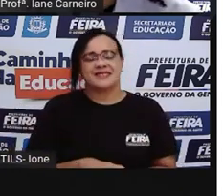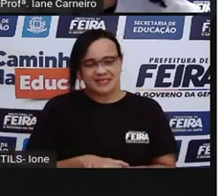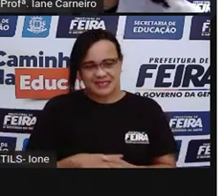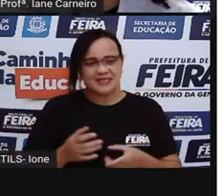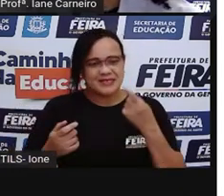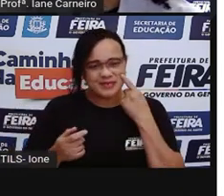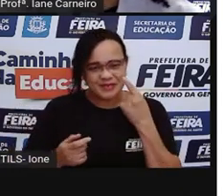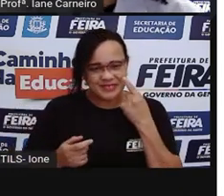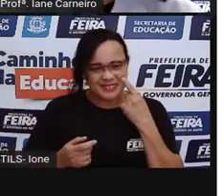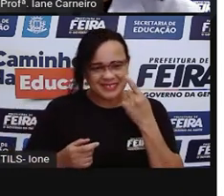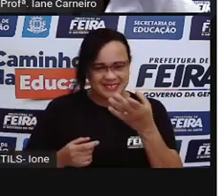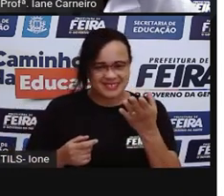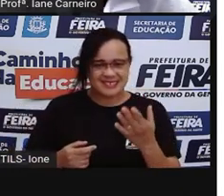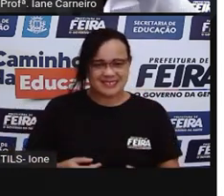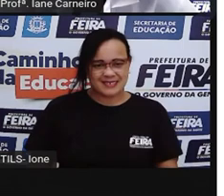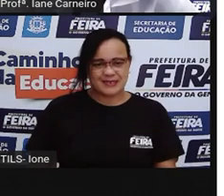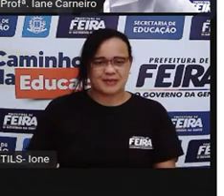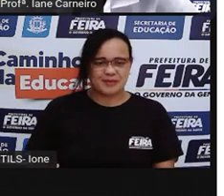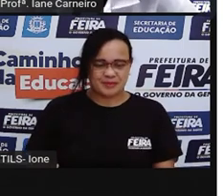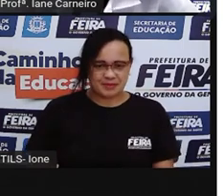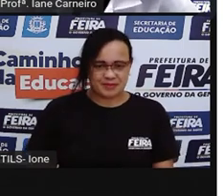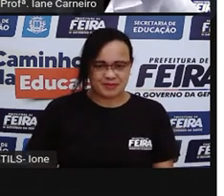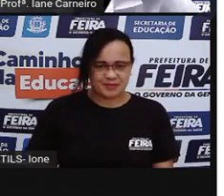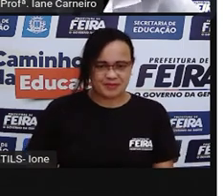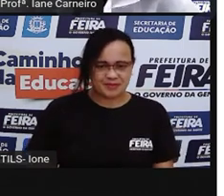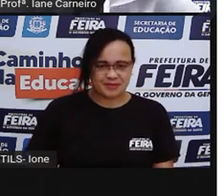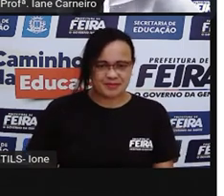com o iô, viu? Vamos ver se a Pró acertou.